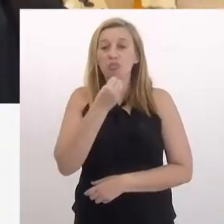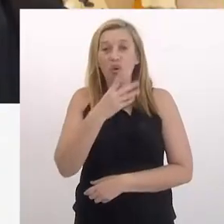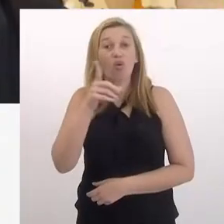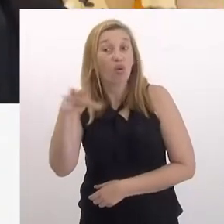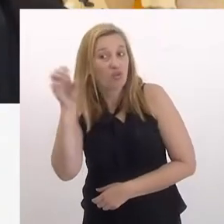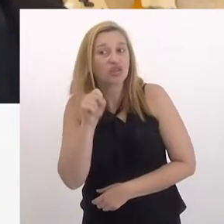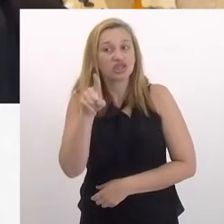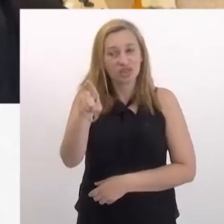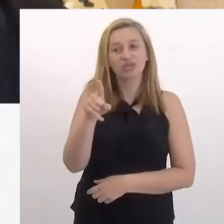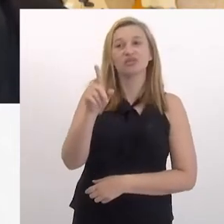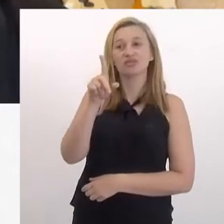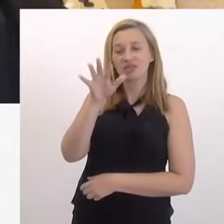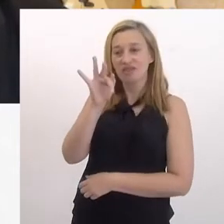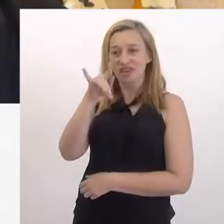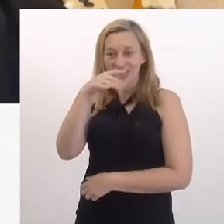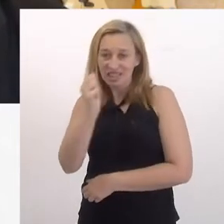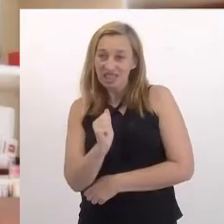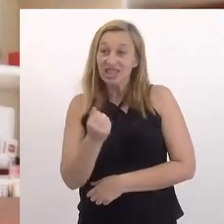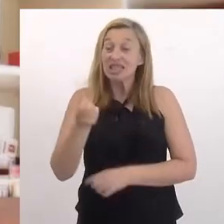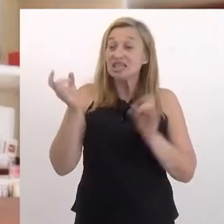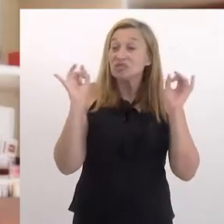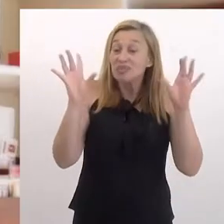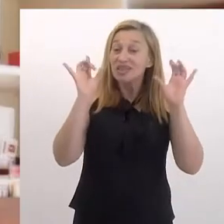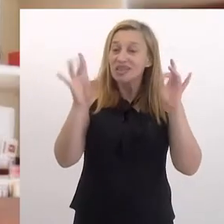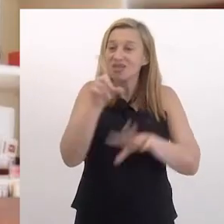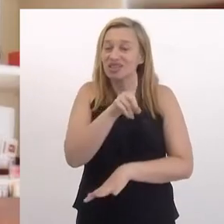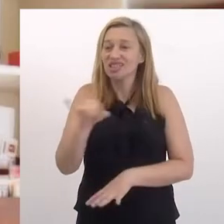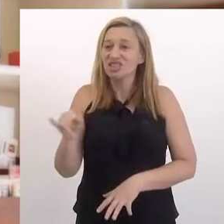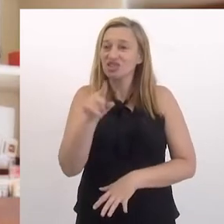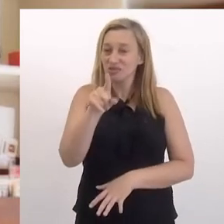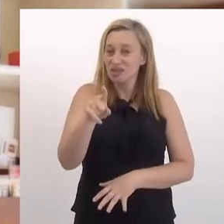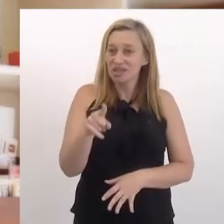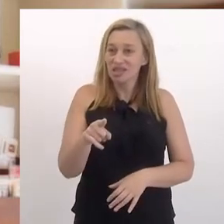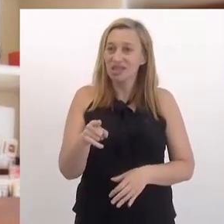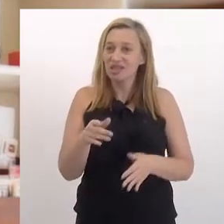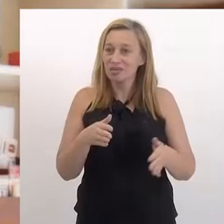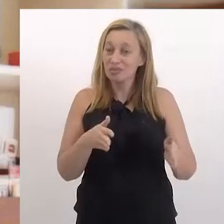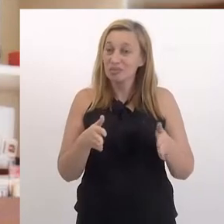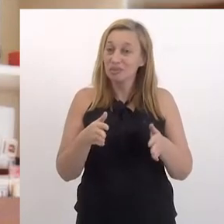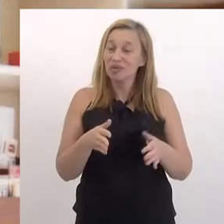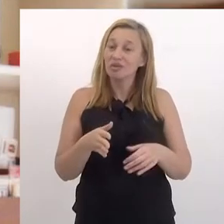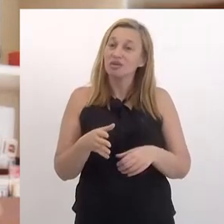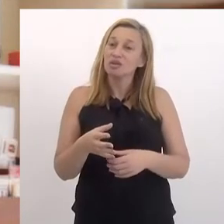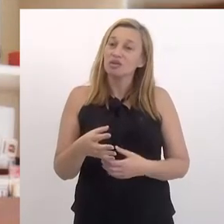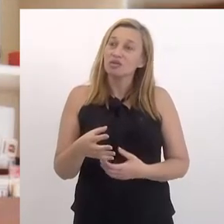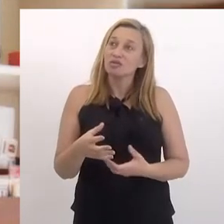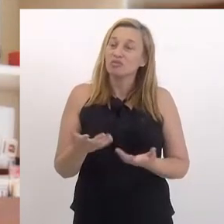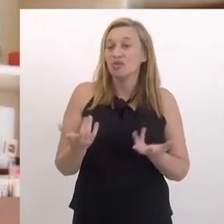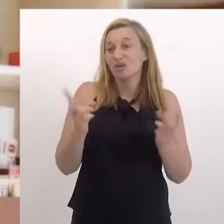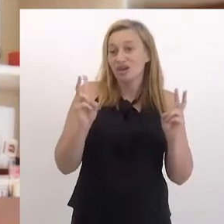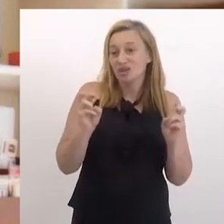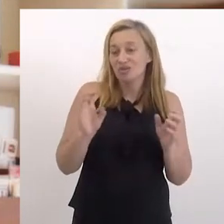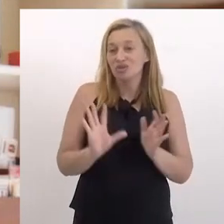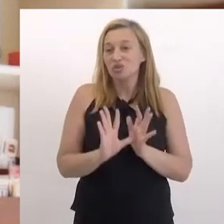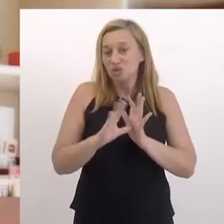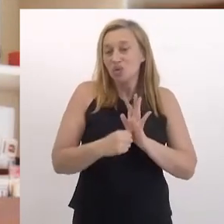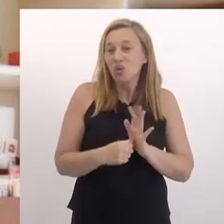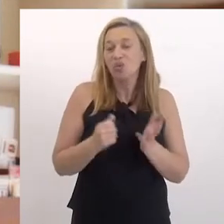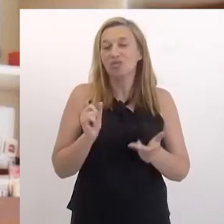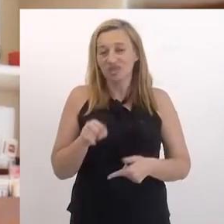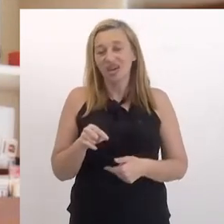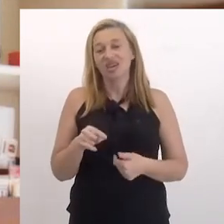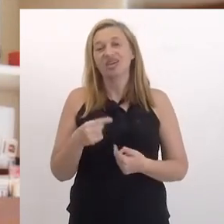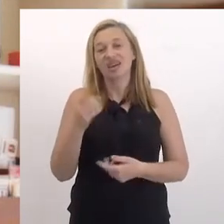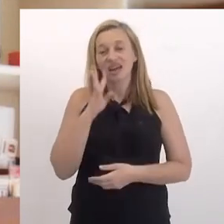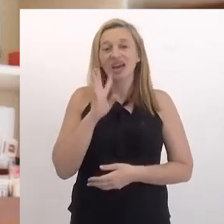Bacana ouvir isso de você, Fernandinha, especialmente nesse dia que você acaba de passar por uma situação assim, por uma